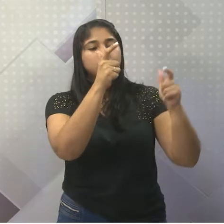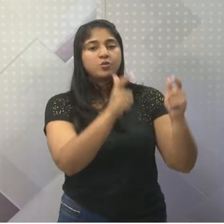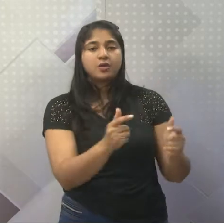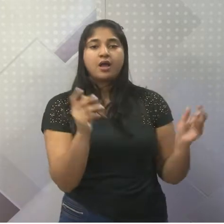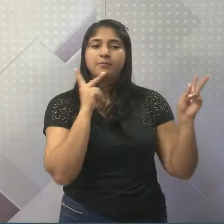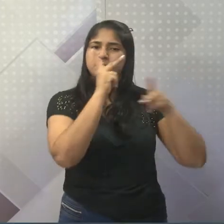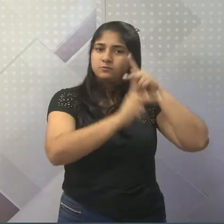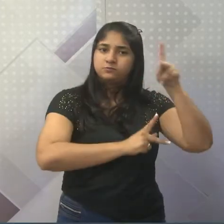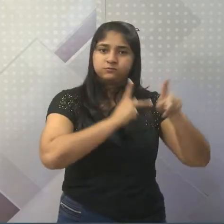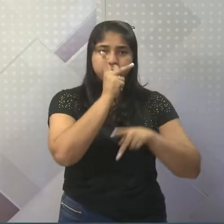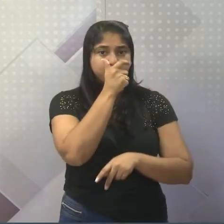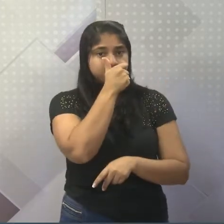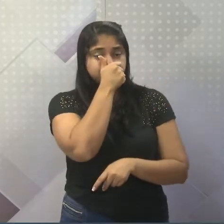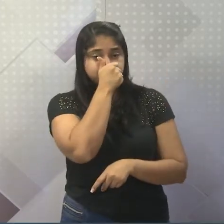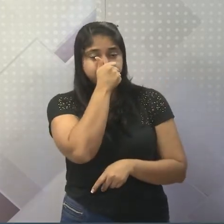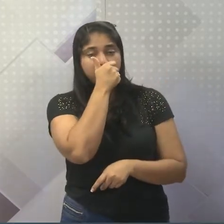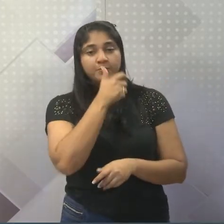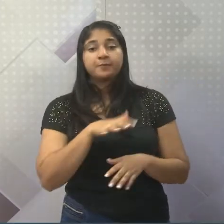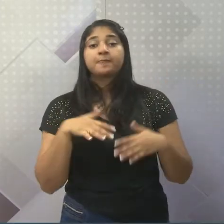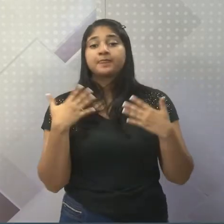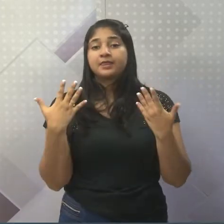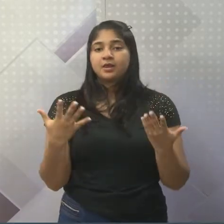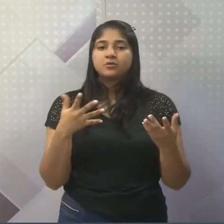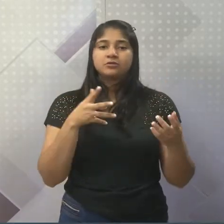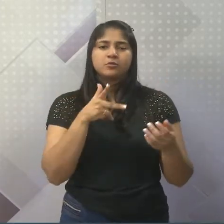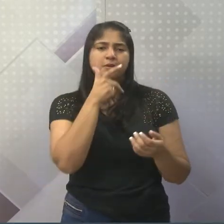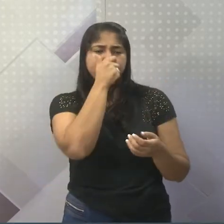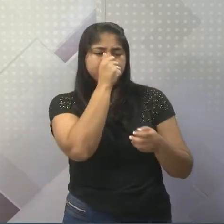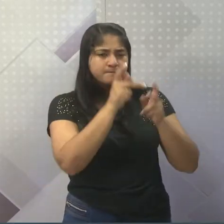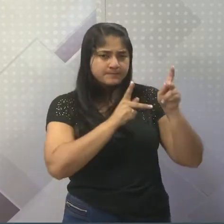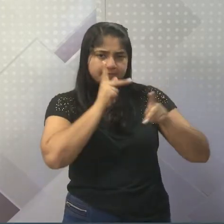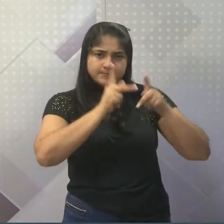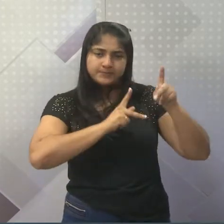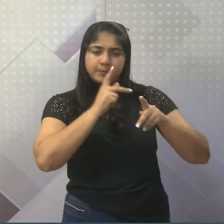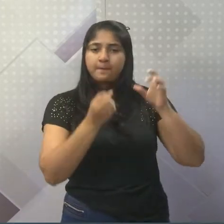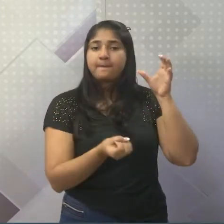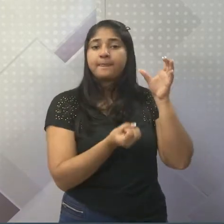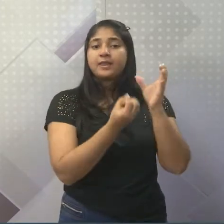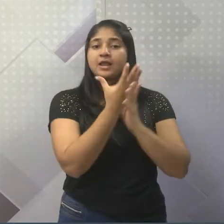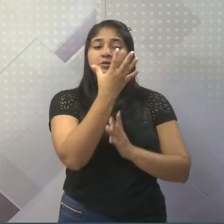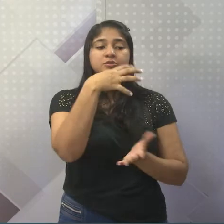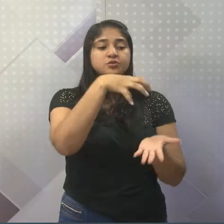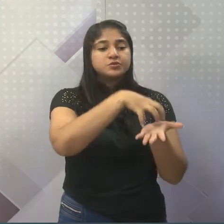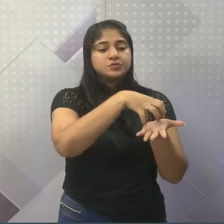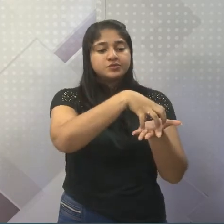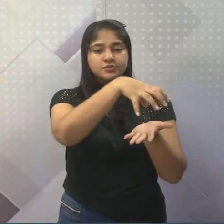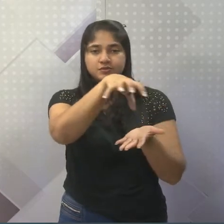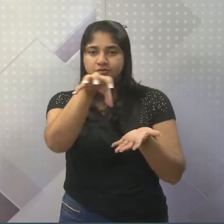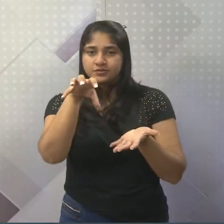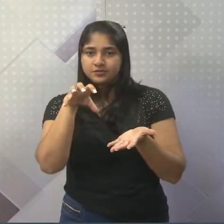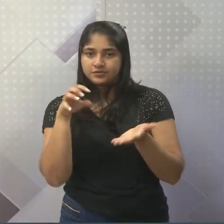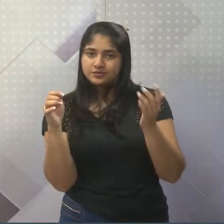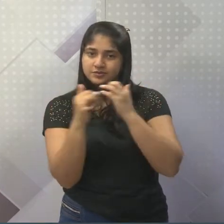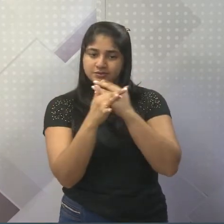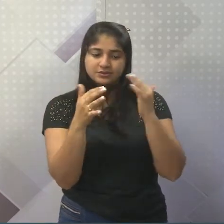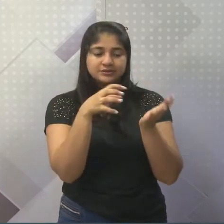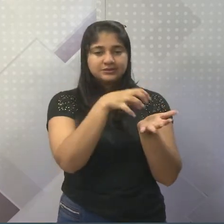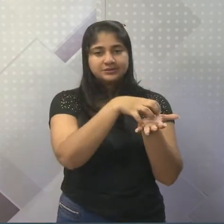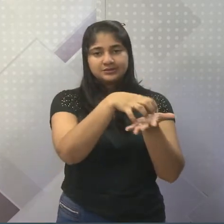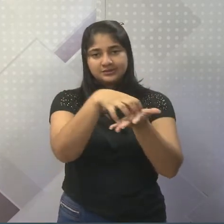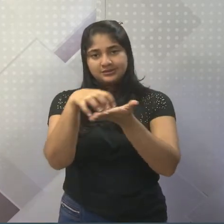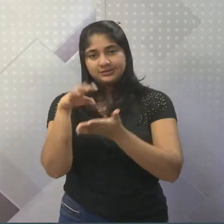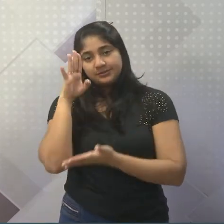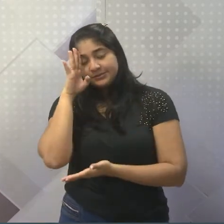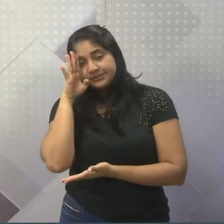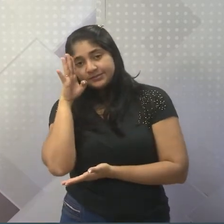demográfica. E essas explosões demográficas ocorrem nos principais centros, nas principais